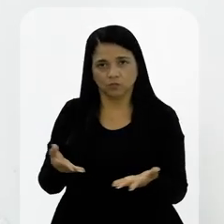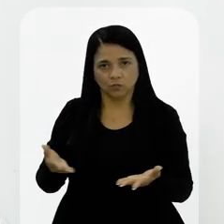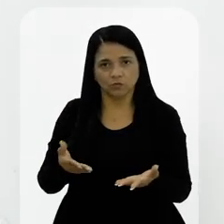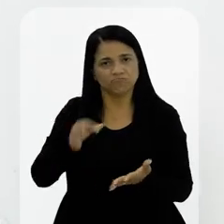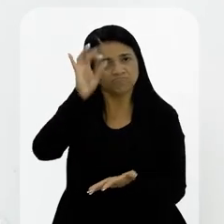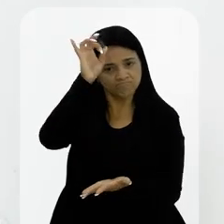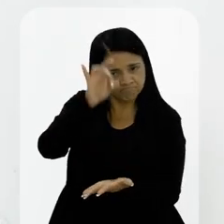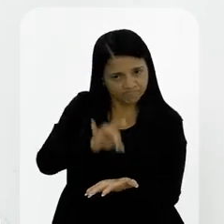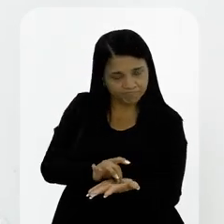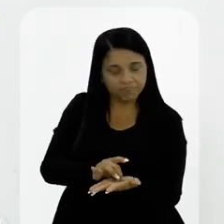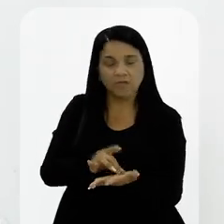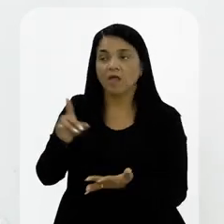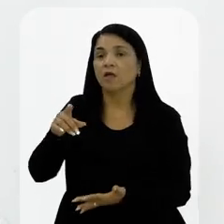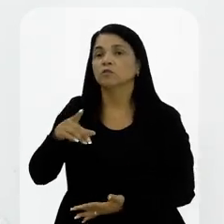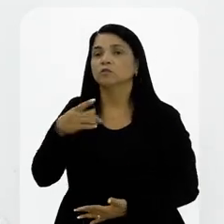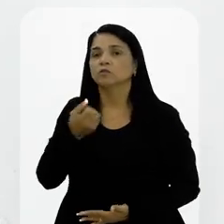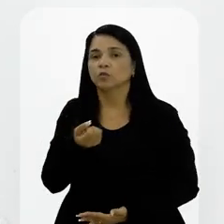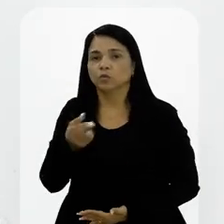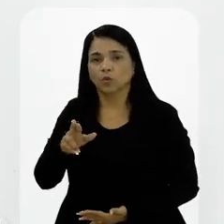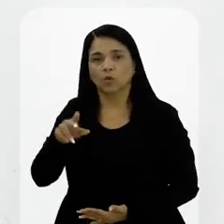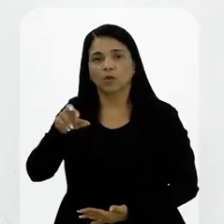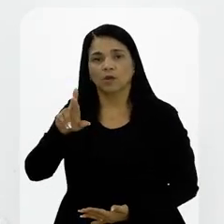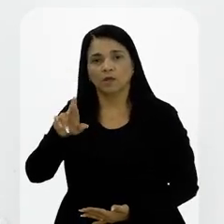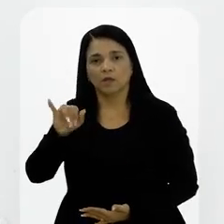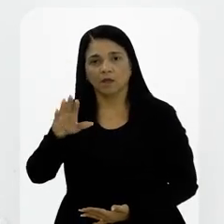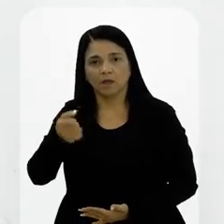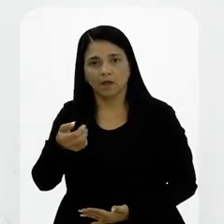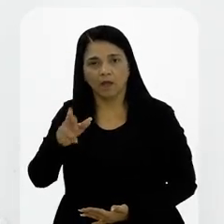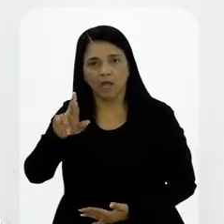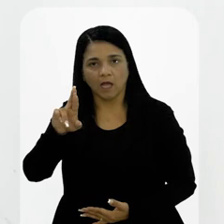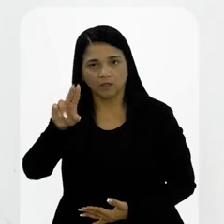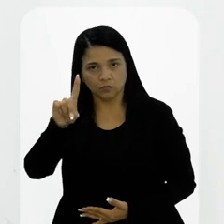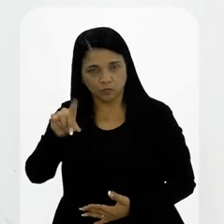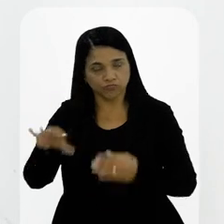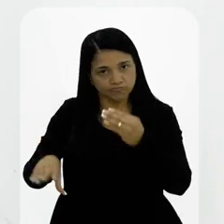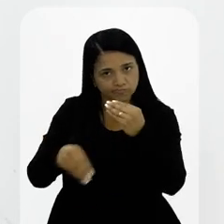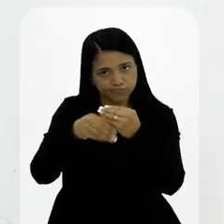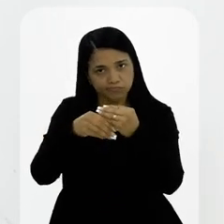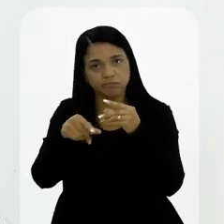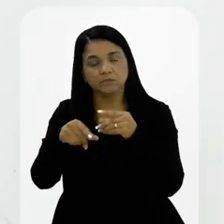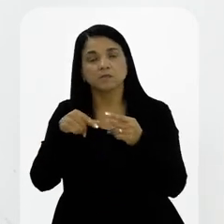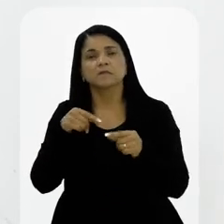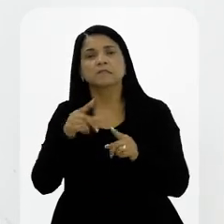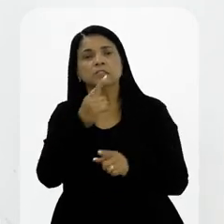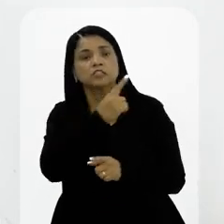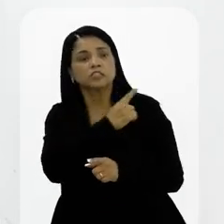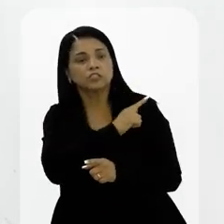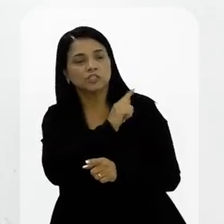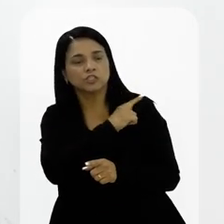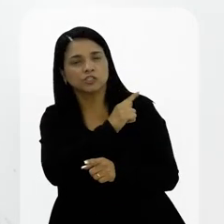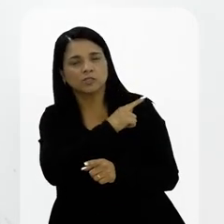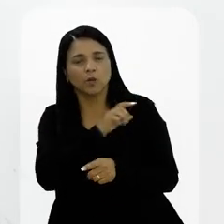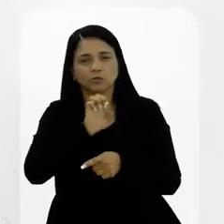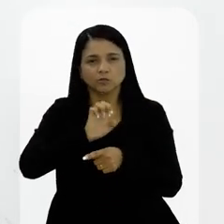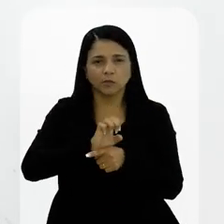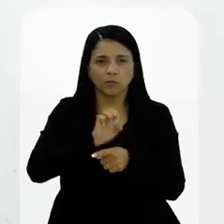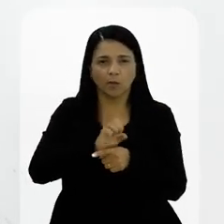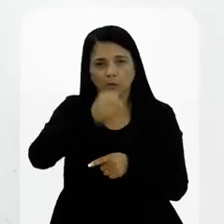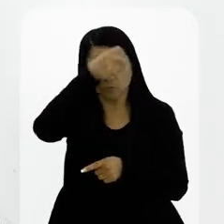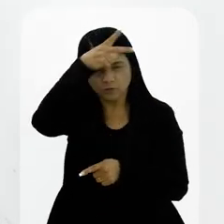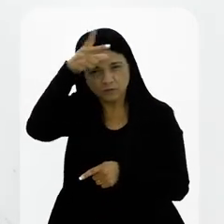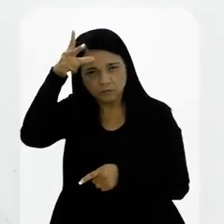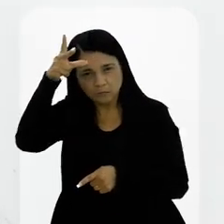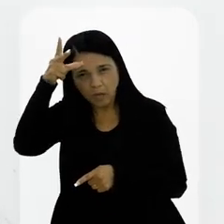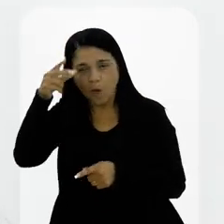debate que se faz hoje, com certeza o doutor Ricardo pode contribuir, sobre trazer para a gestão